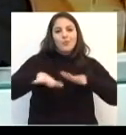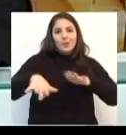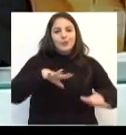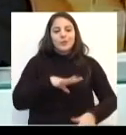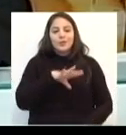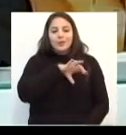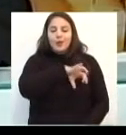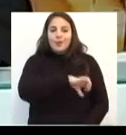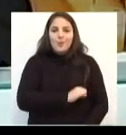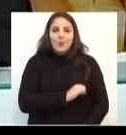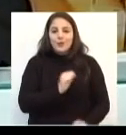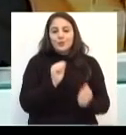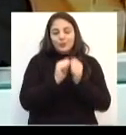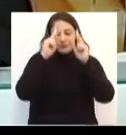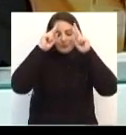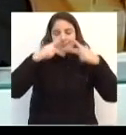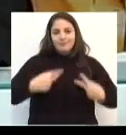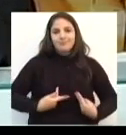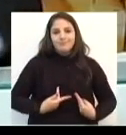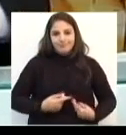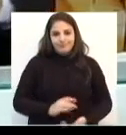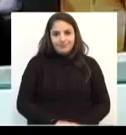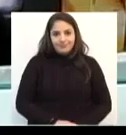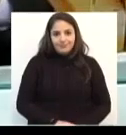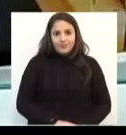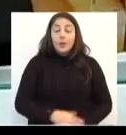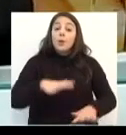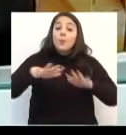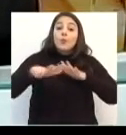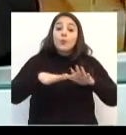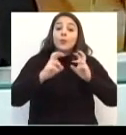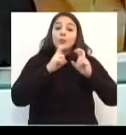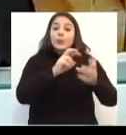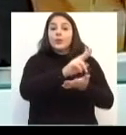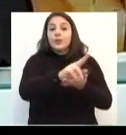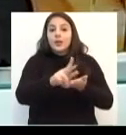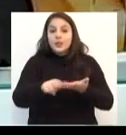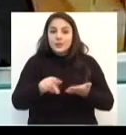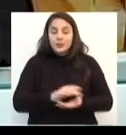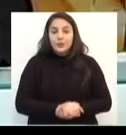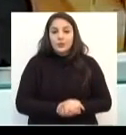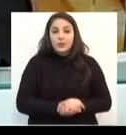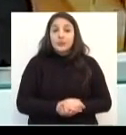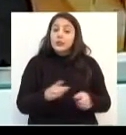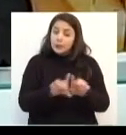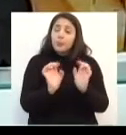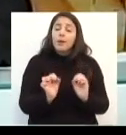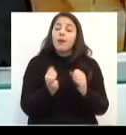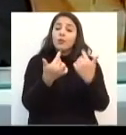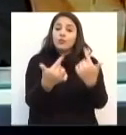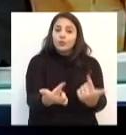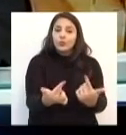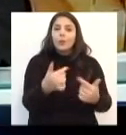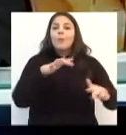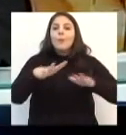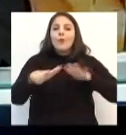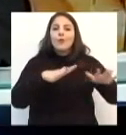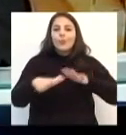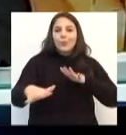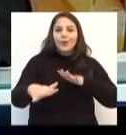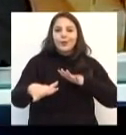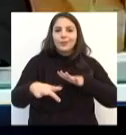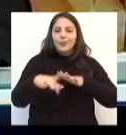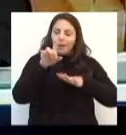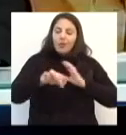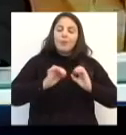de amor entre seres humanos. Movimente-se no trânsito e na atitude. Movimente o